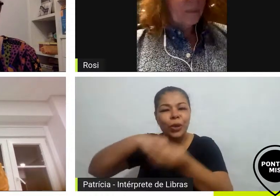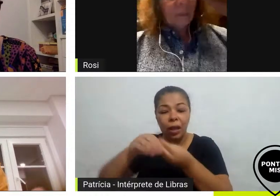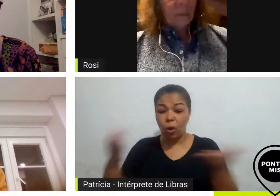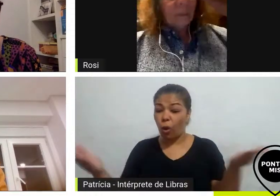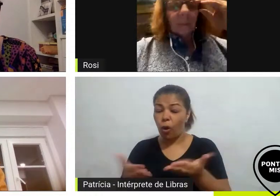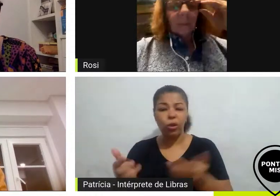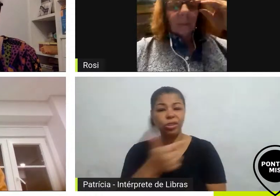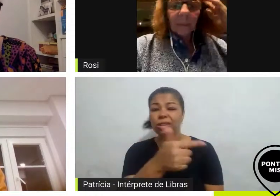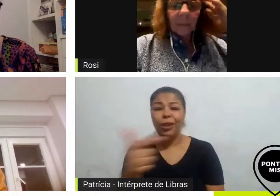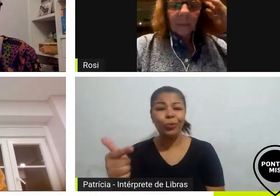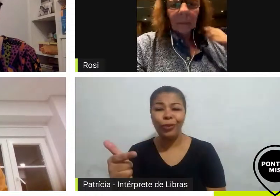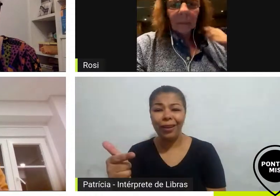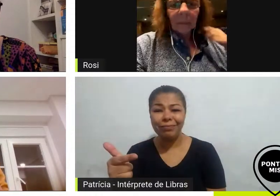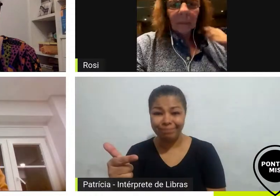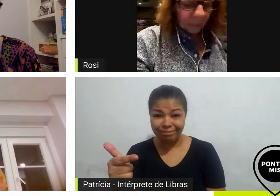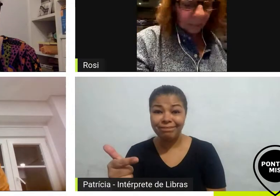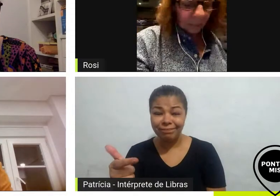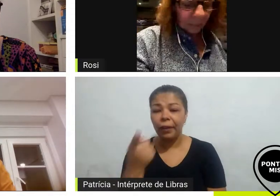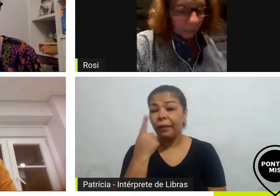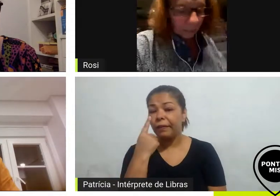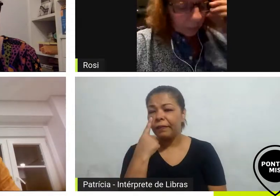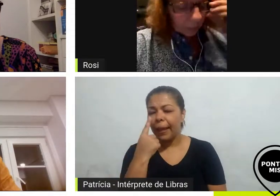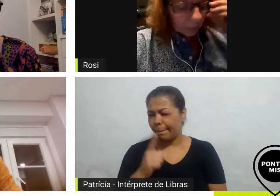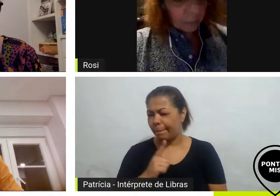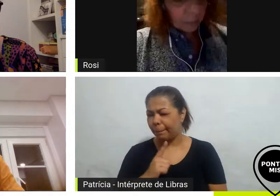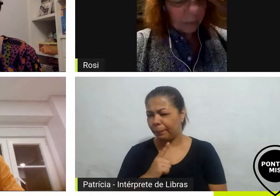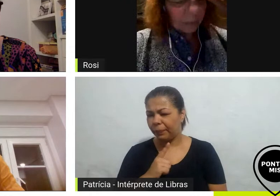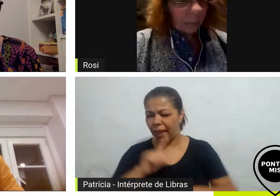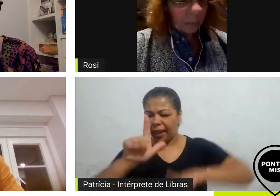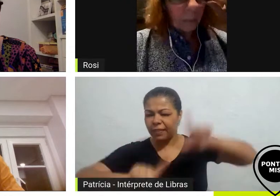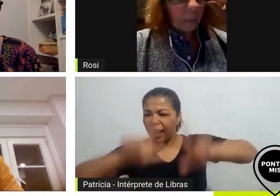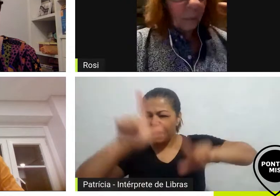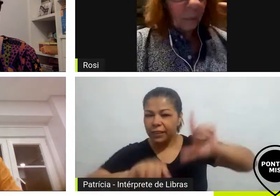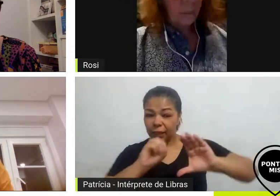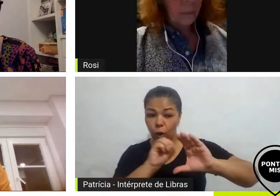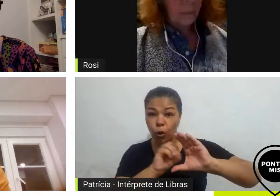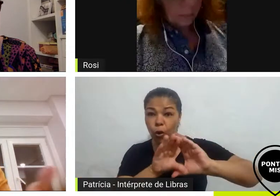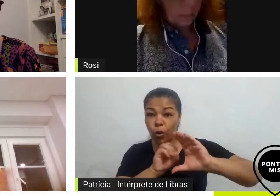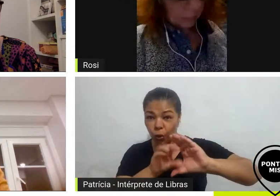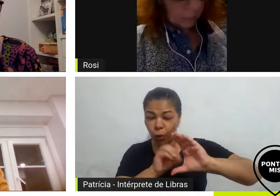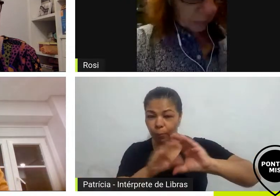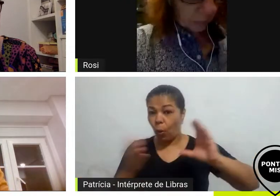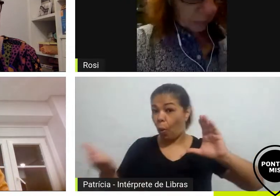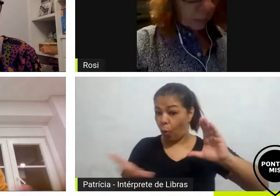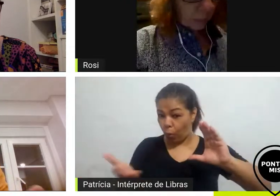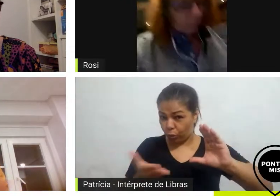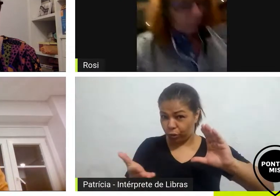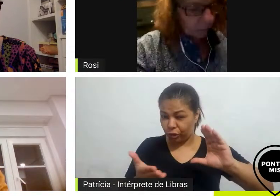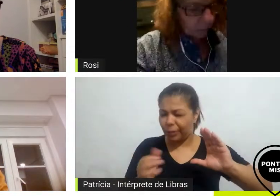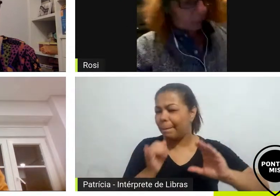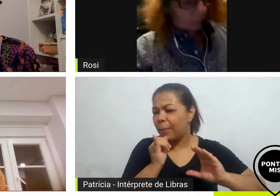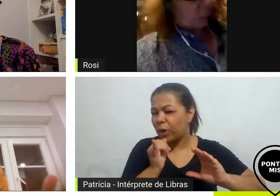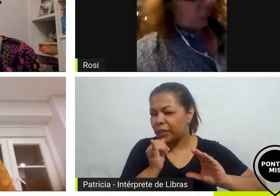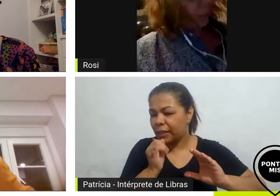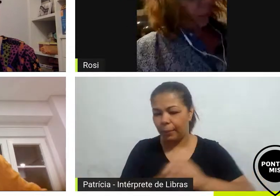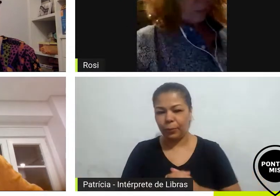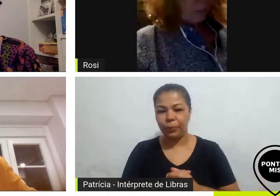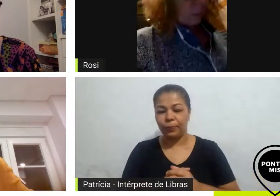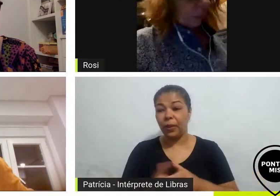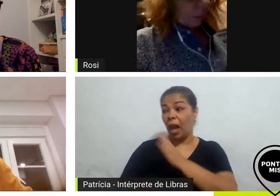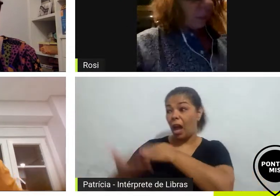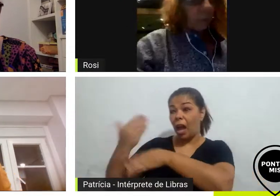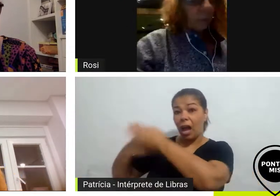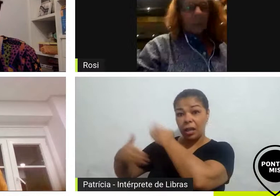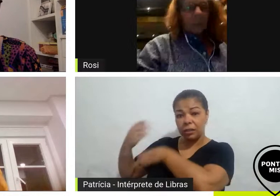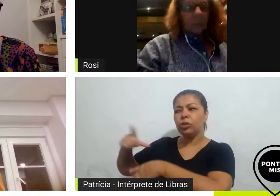veja o caso da TV Globo que parou naquela época ainda de fazer a programação infantil de manhã e abrir um